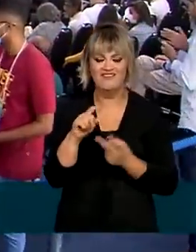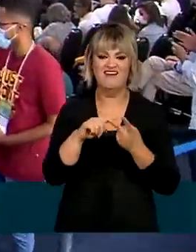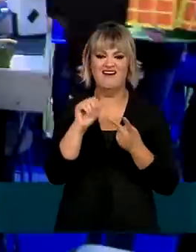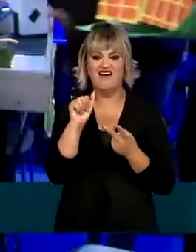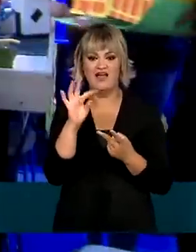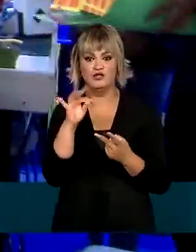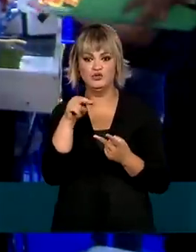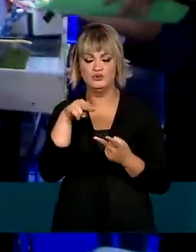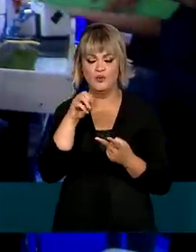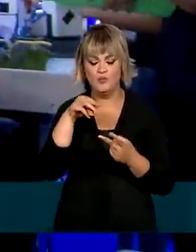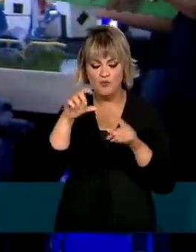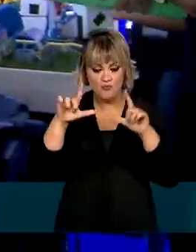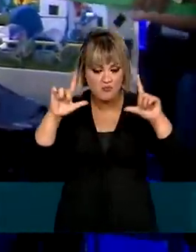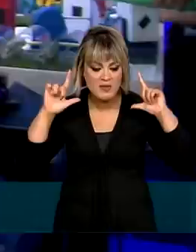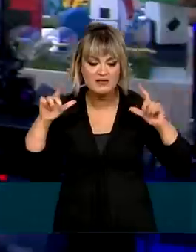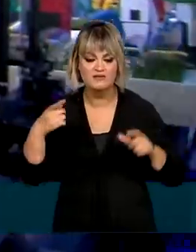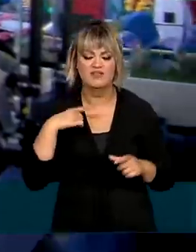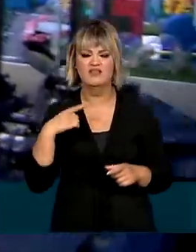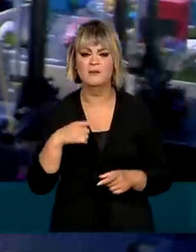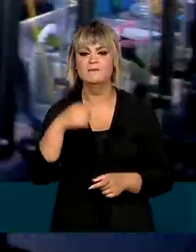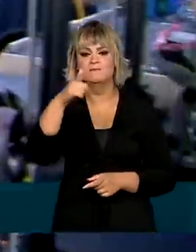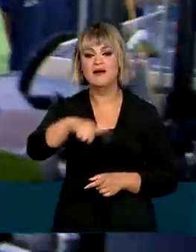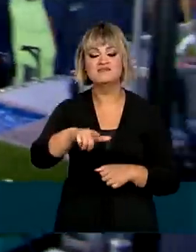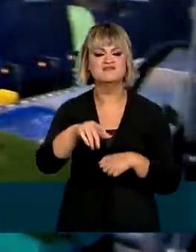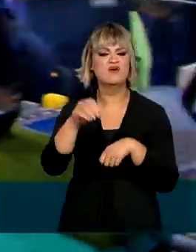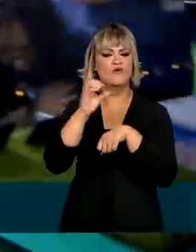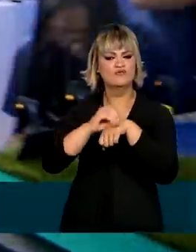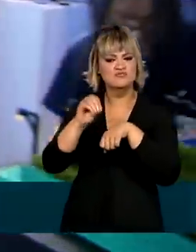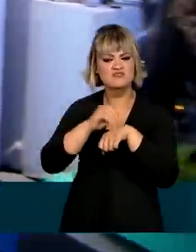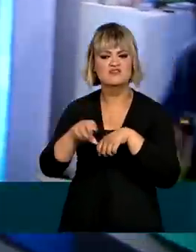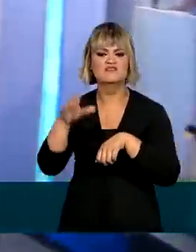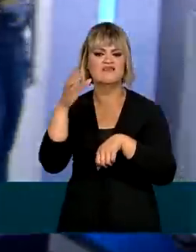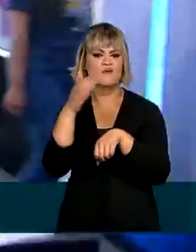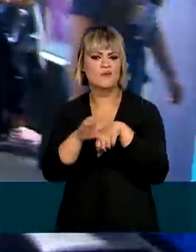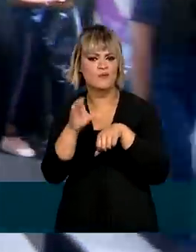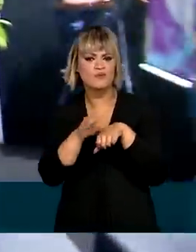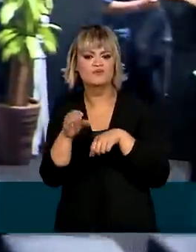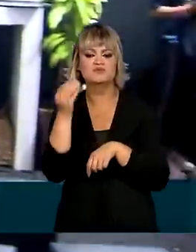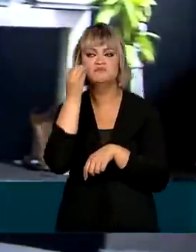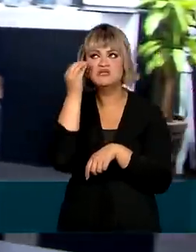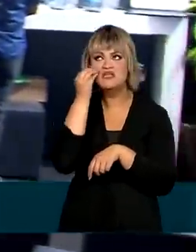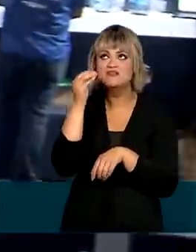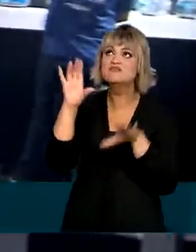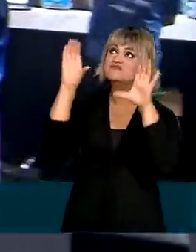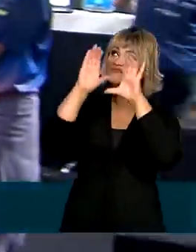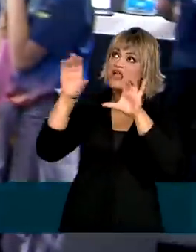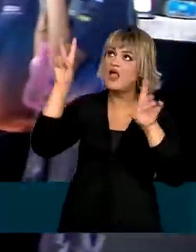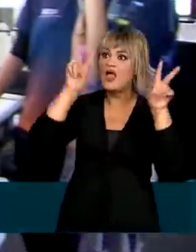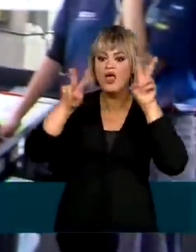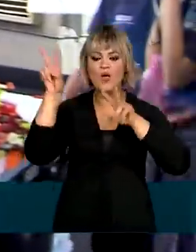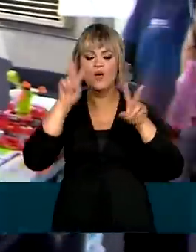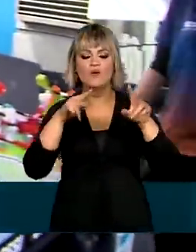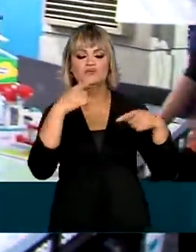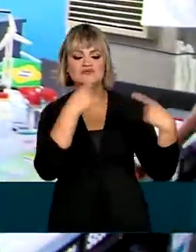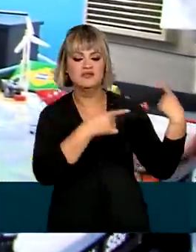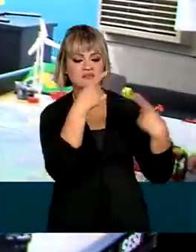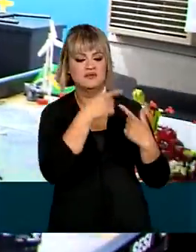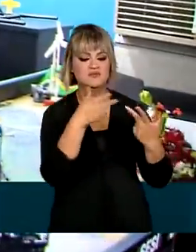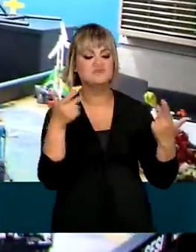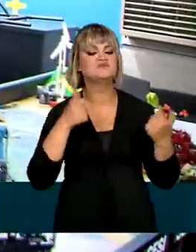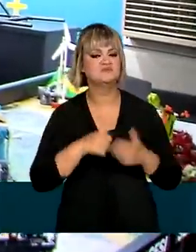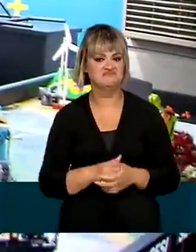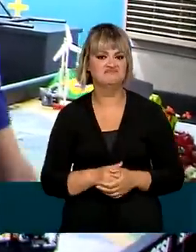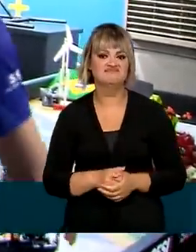palestras, cursos, oficinas, experimentos, observação do céu, debates, entre outras